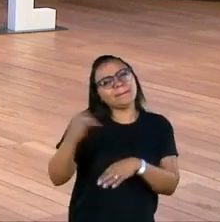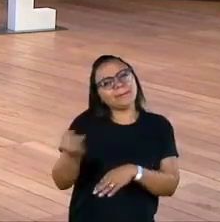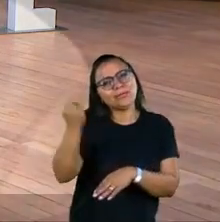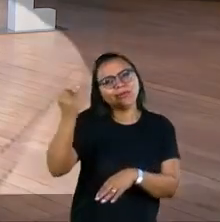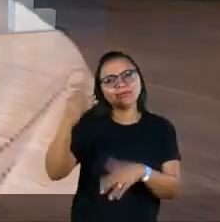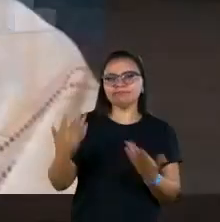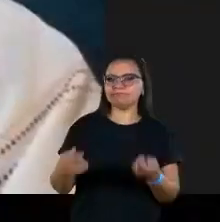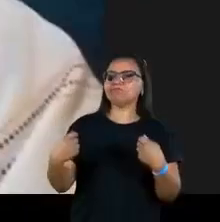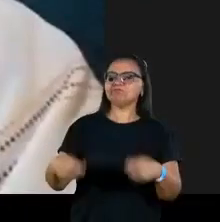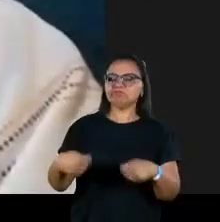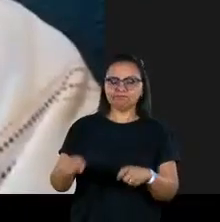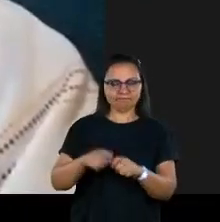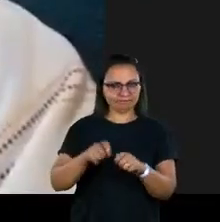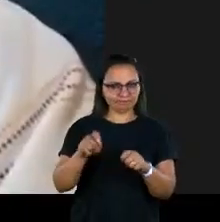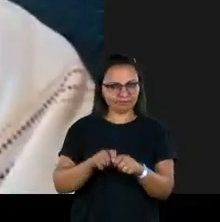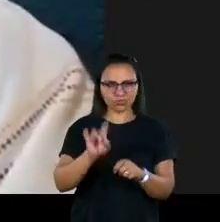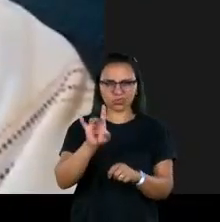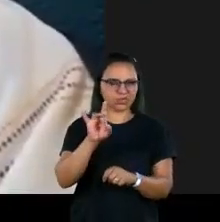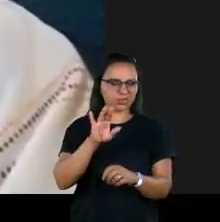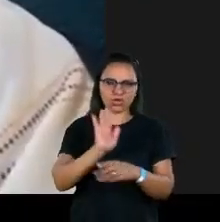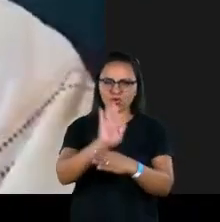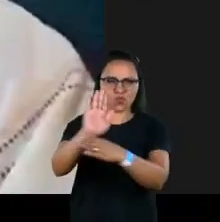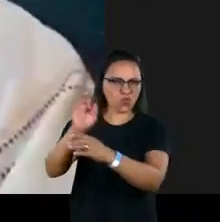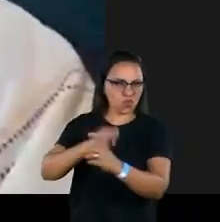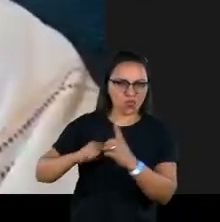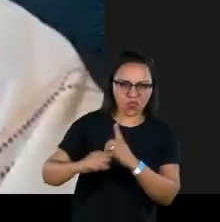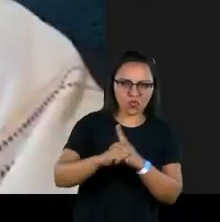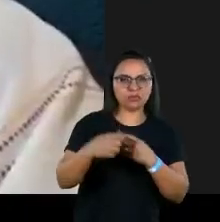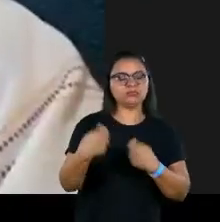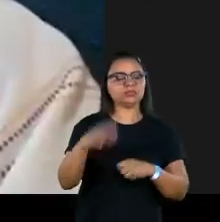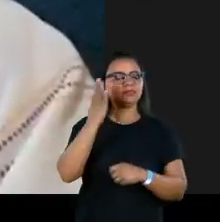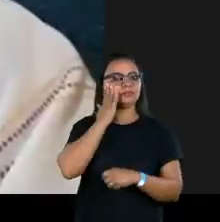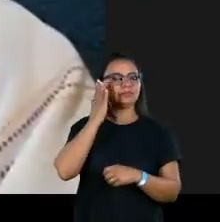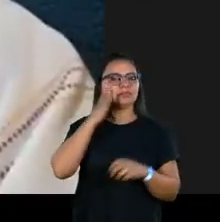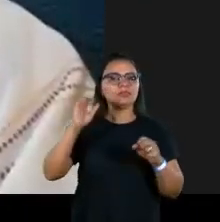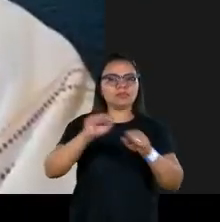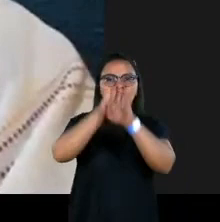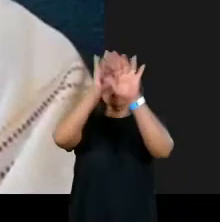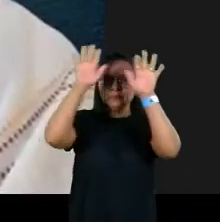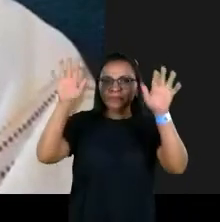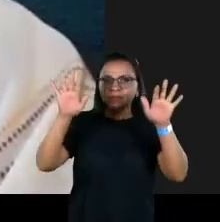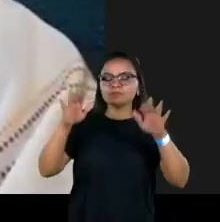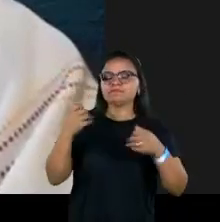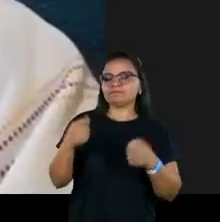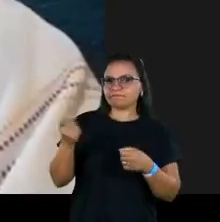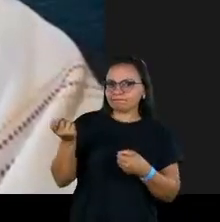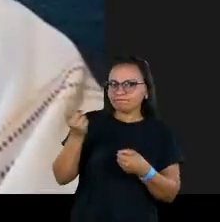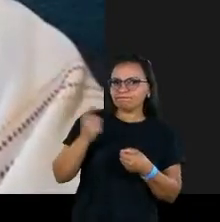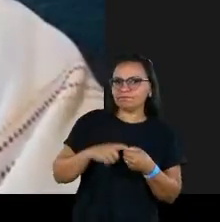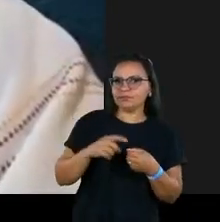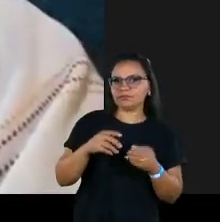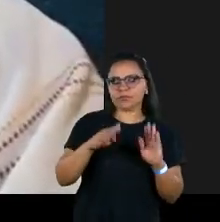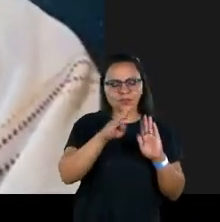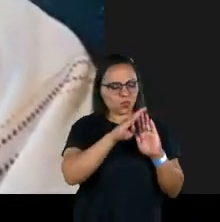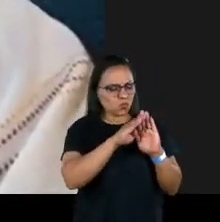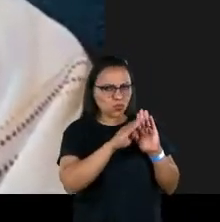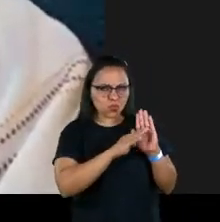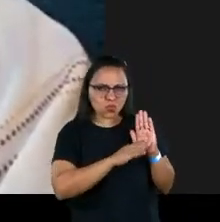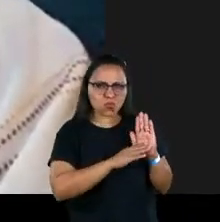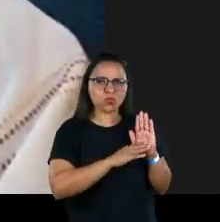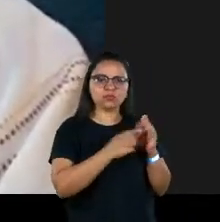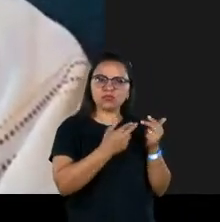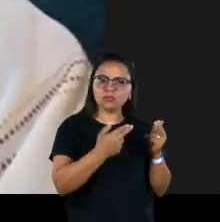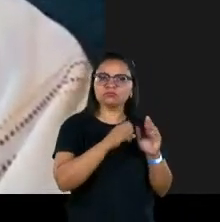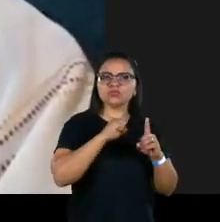E aí, eu acho que a tem que fazer, não só assistente social, a gente tem que ter claro que nós temos que retomar uma agenda em que a questão